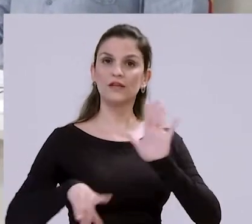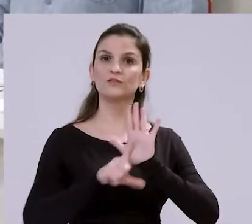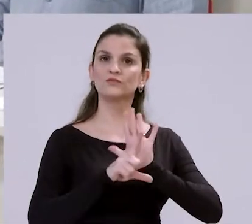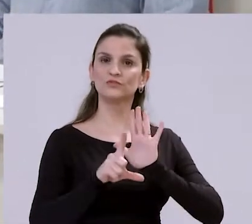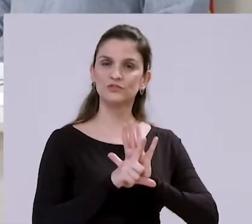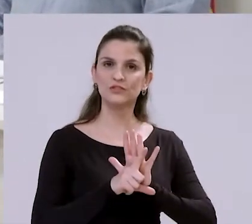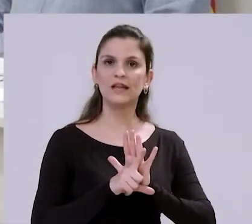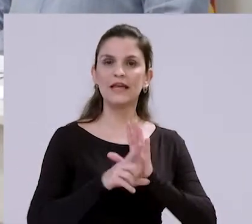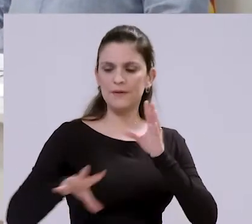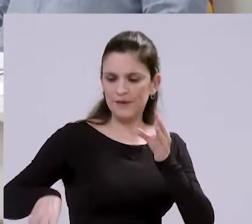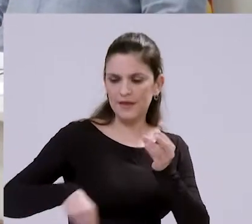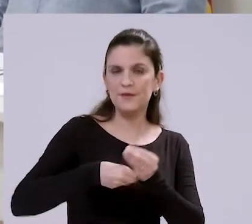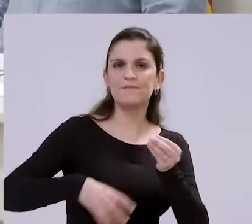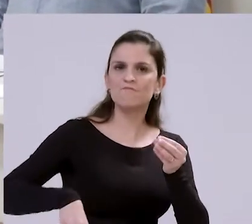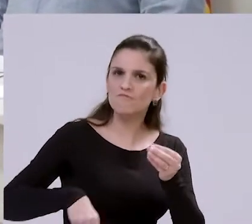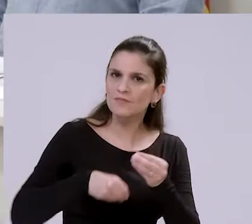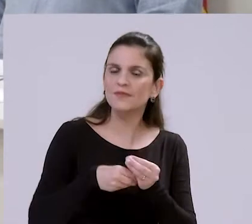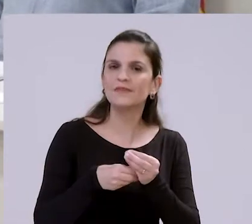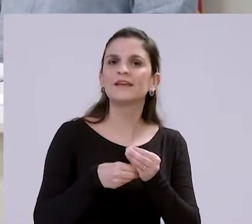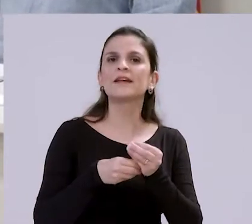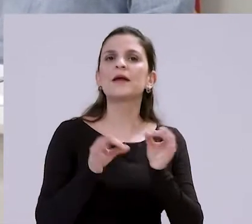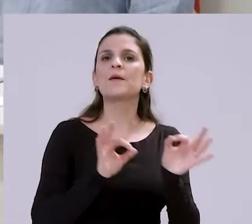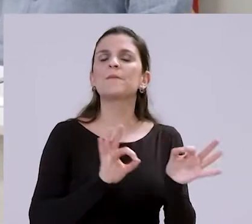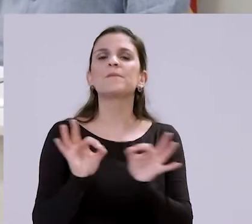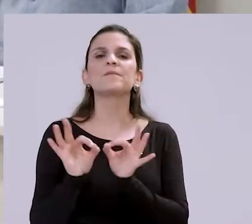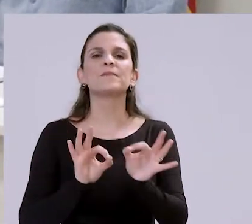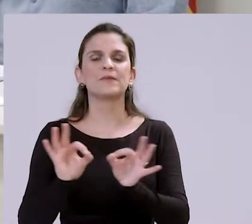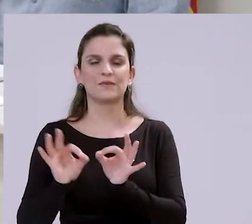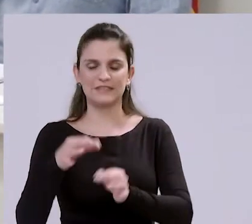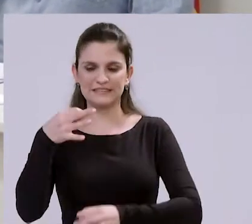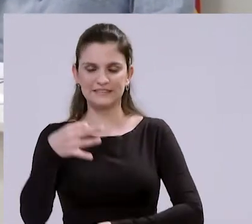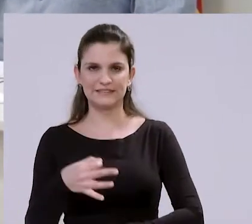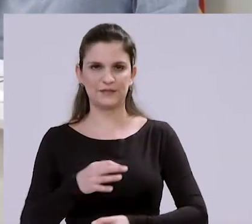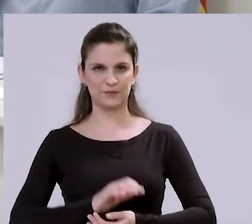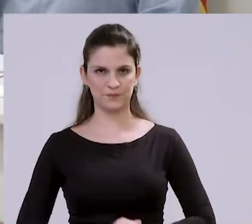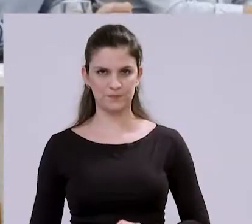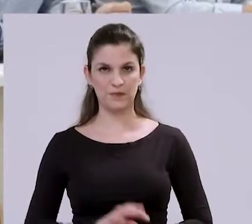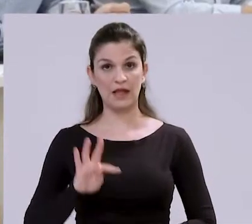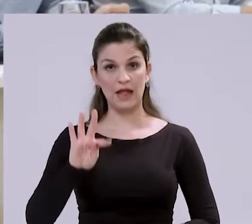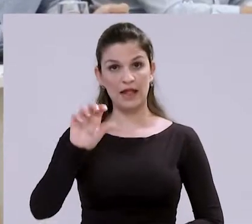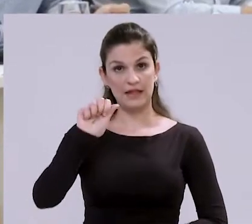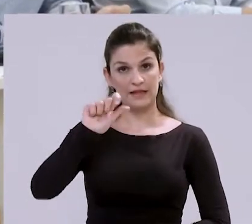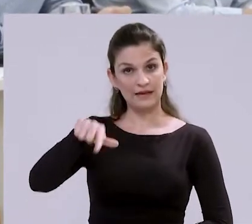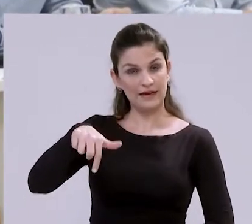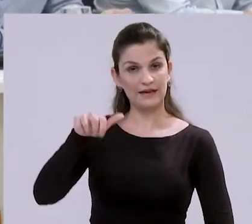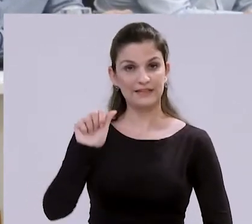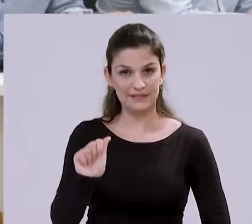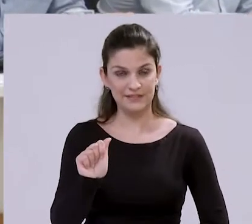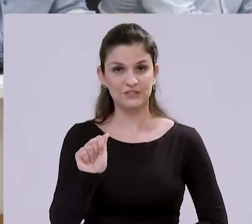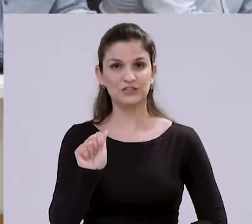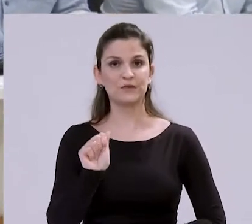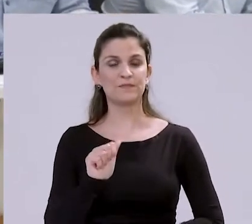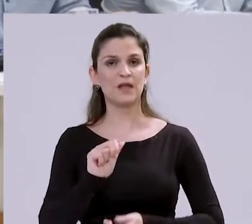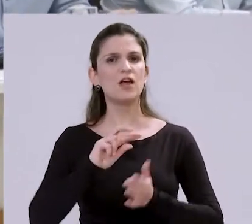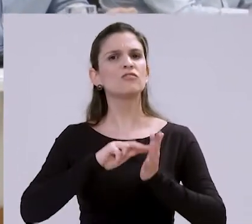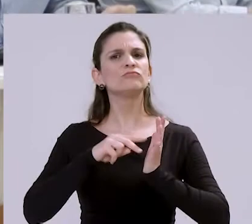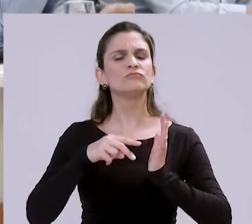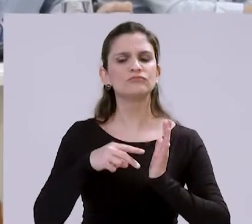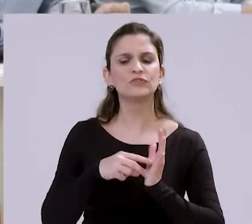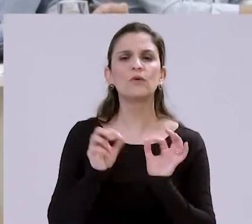com isso aos vereadores a apresentação de emendas antes da discussão e votação em plenário. A taxa de relevância ambiental